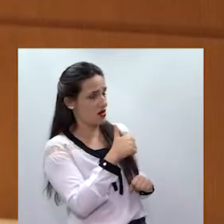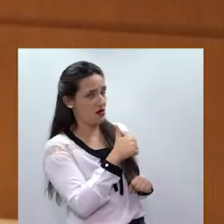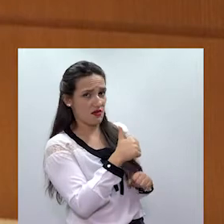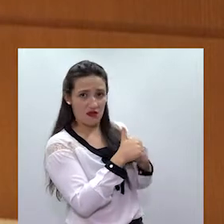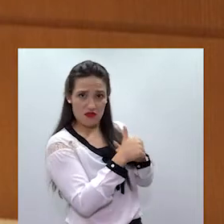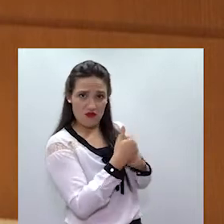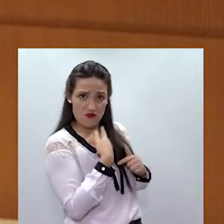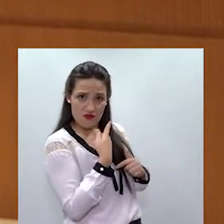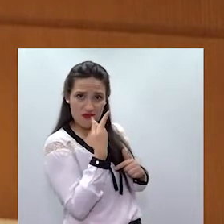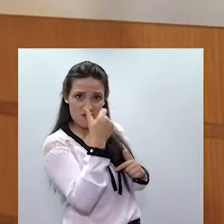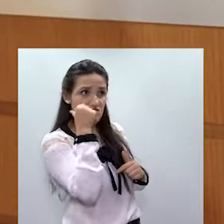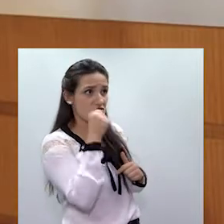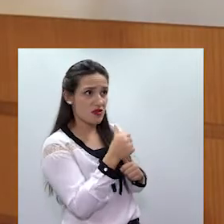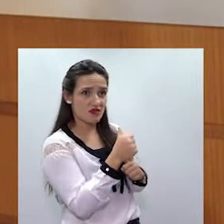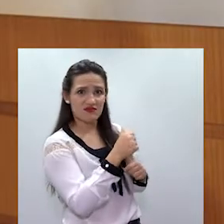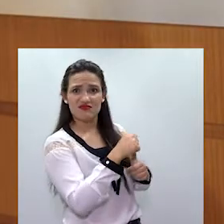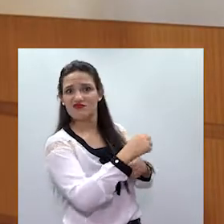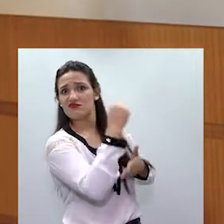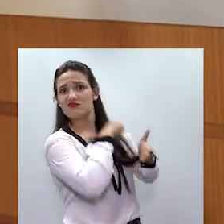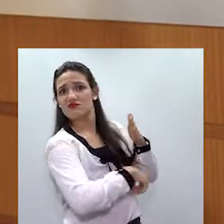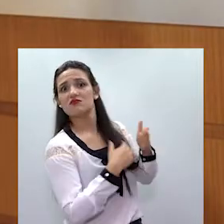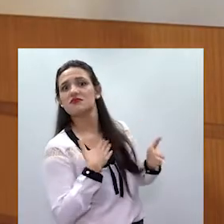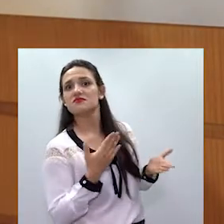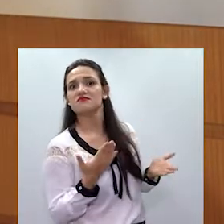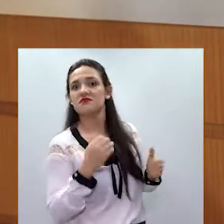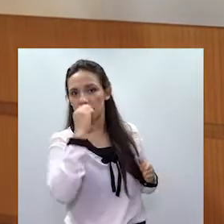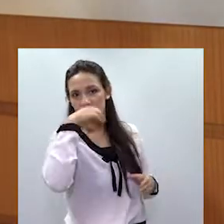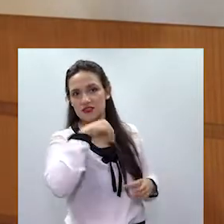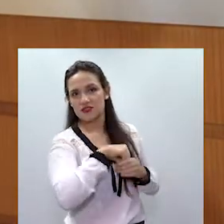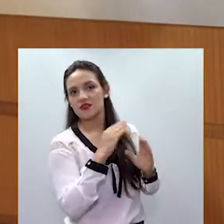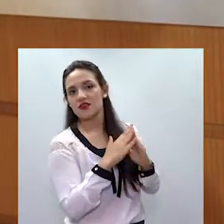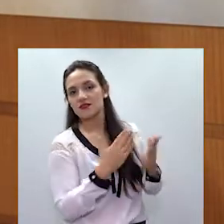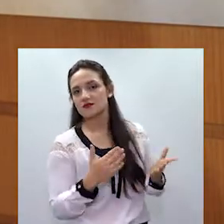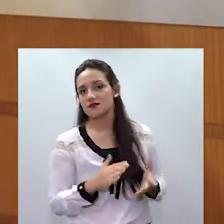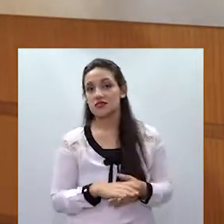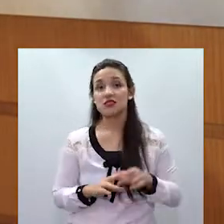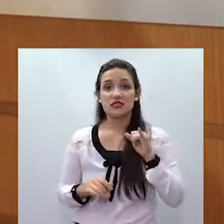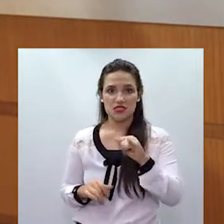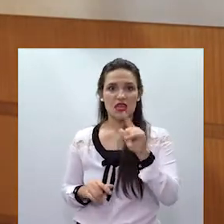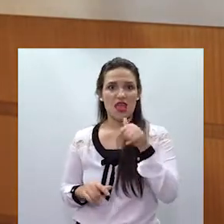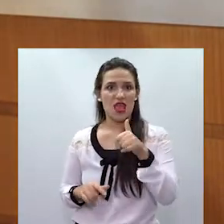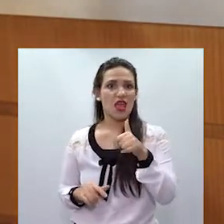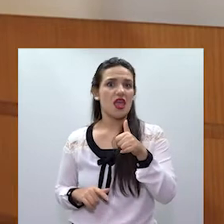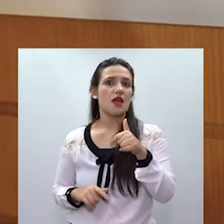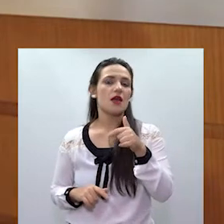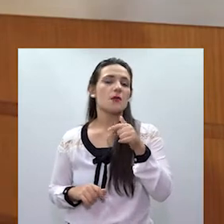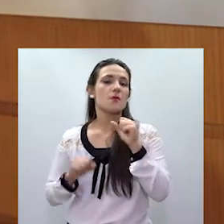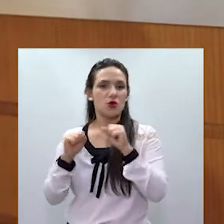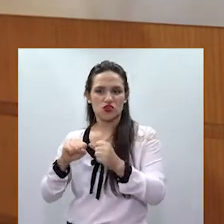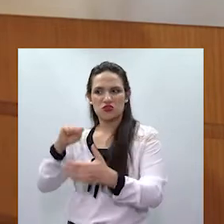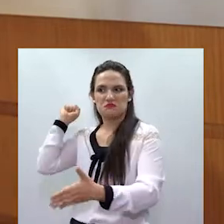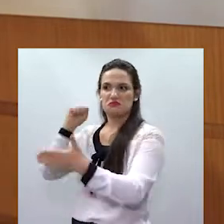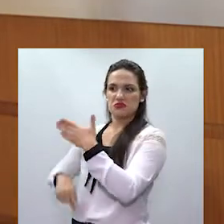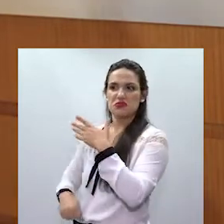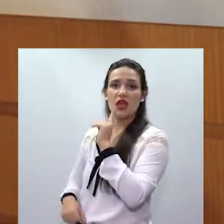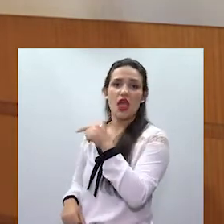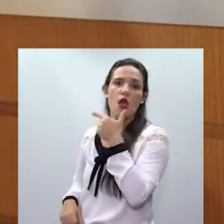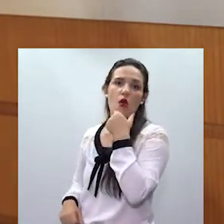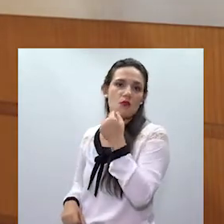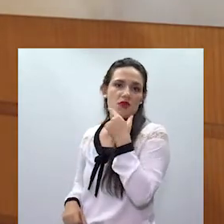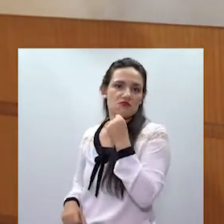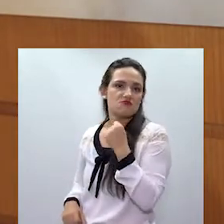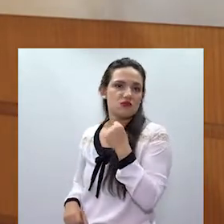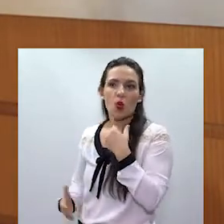feminino. E para ser autor de violência doméstica, basta ser homem, porque outro mito também que é muito